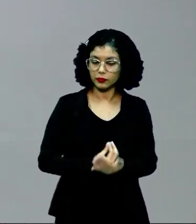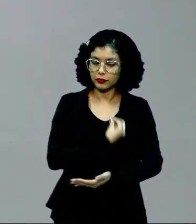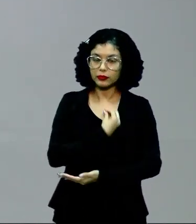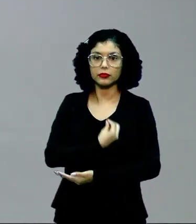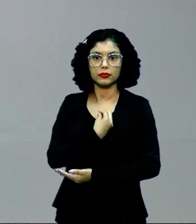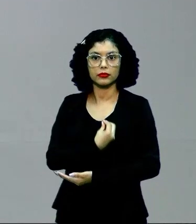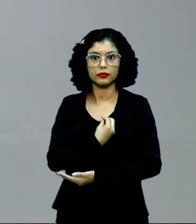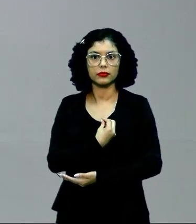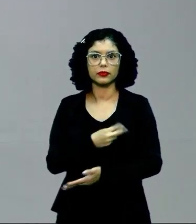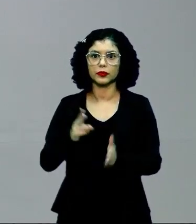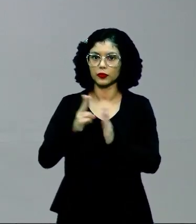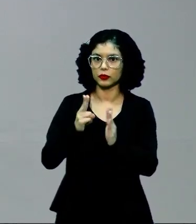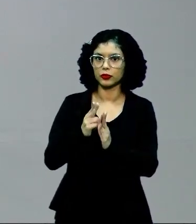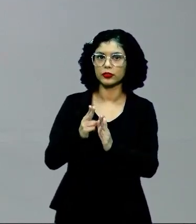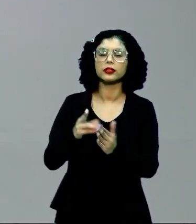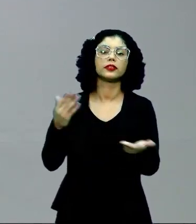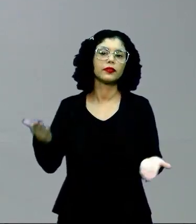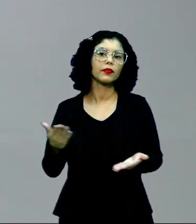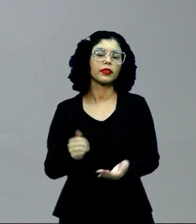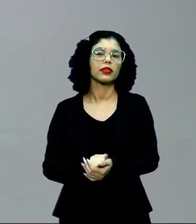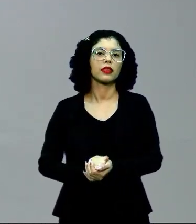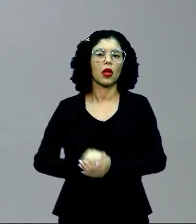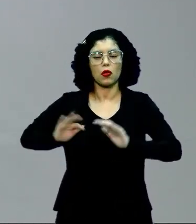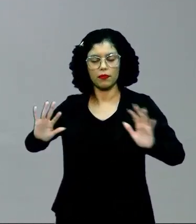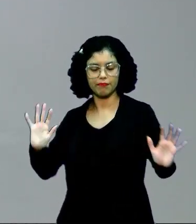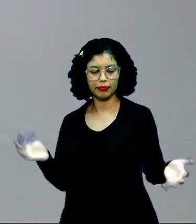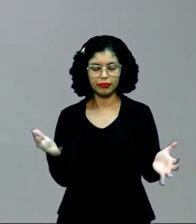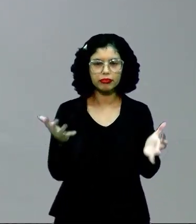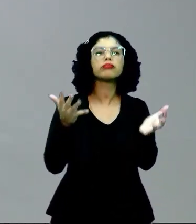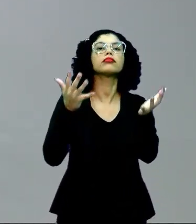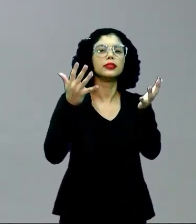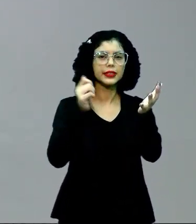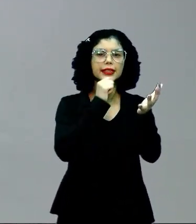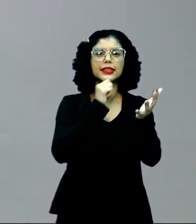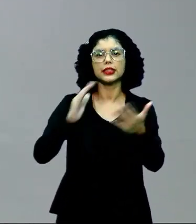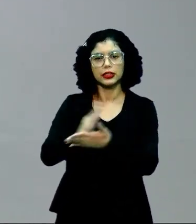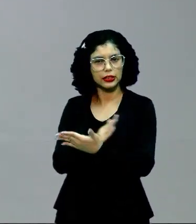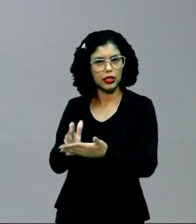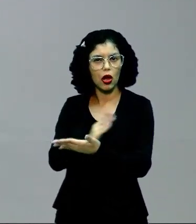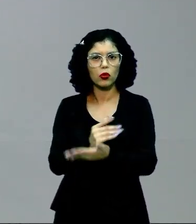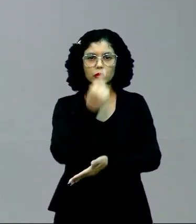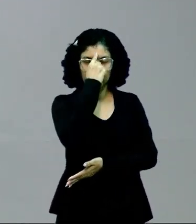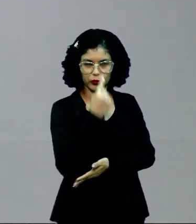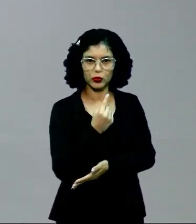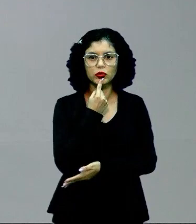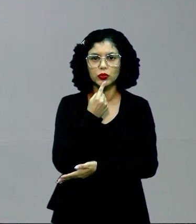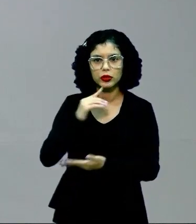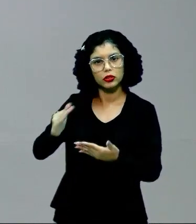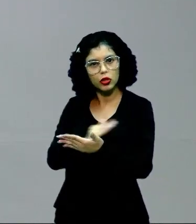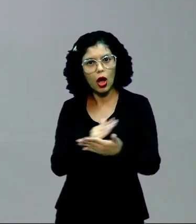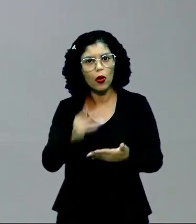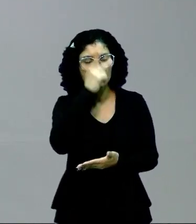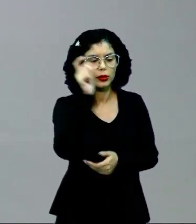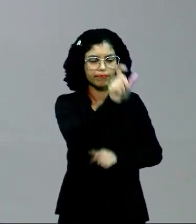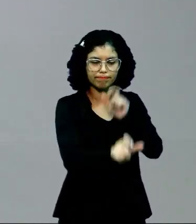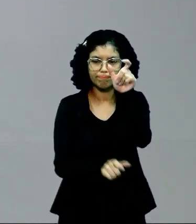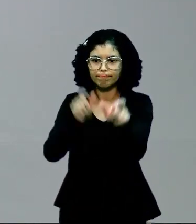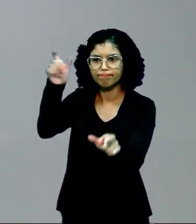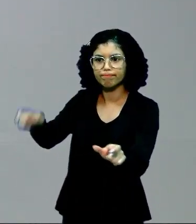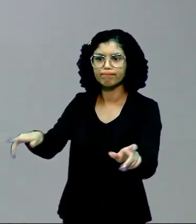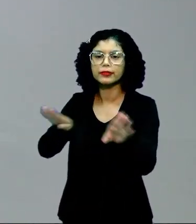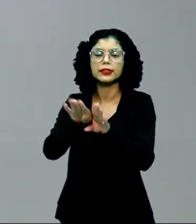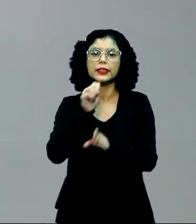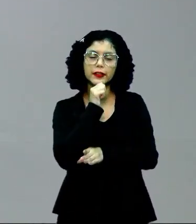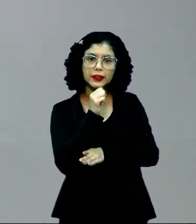presença do índio, mas é o índio idealizado. Eu tenho a presença de algumas figuras, de algumas personalidades,